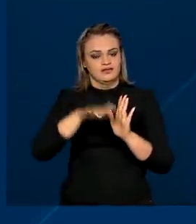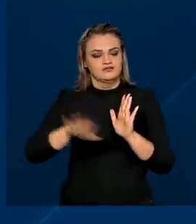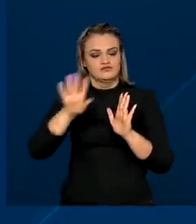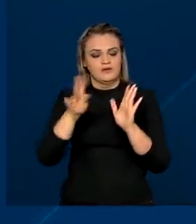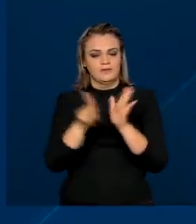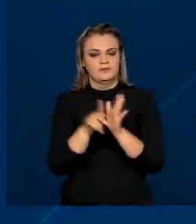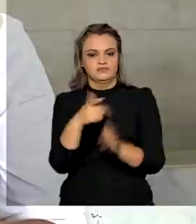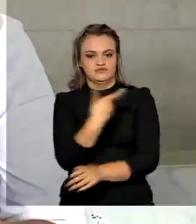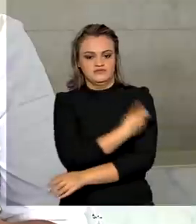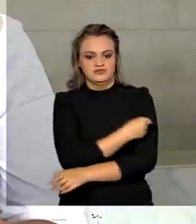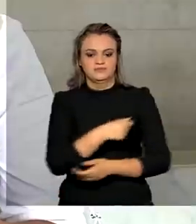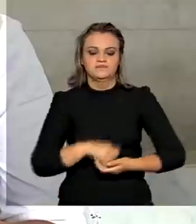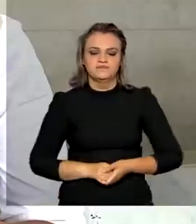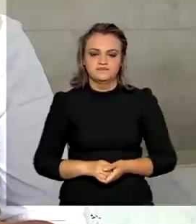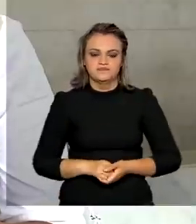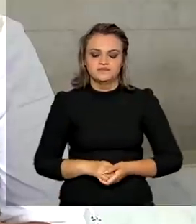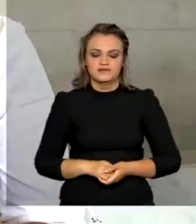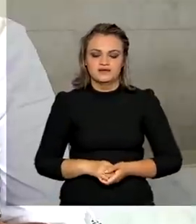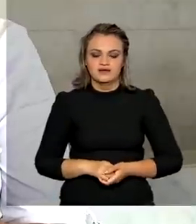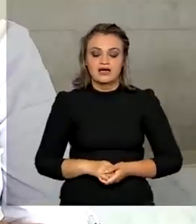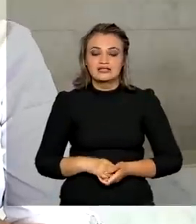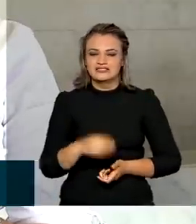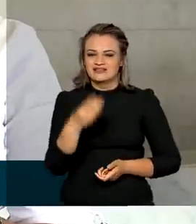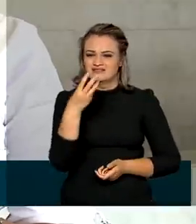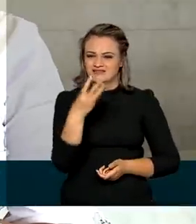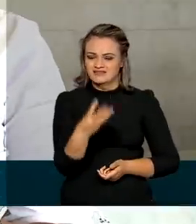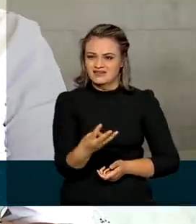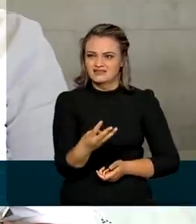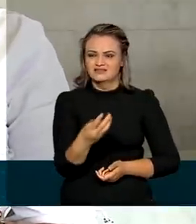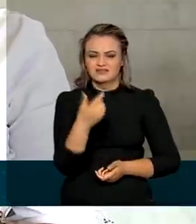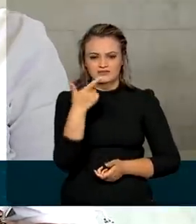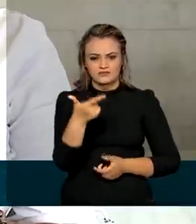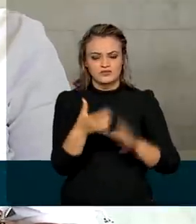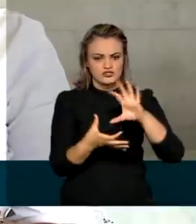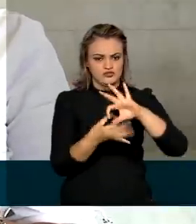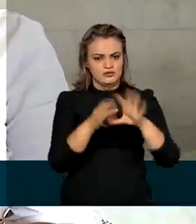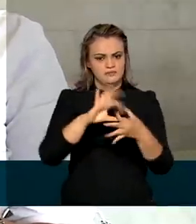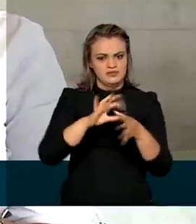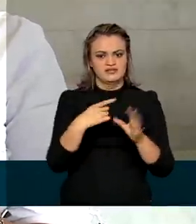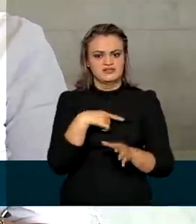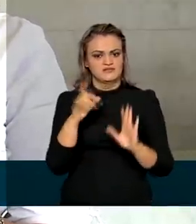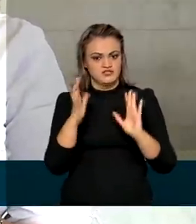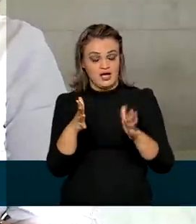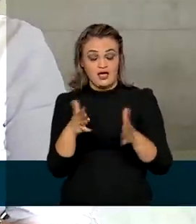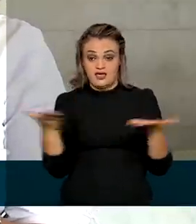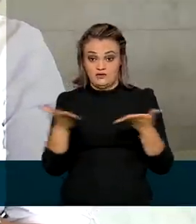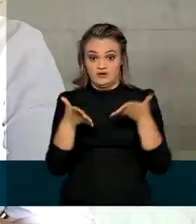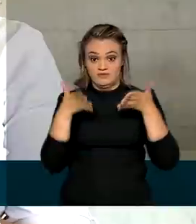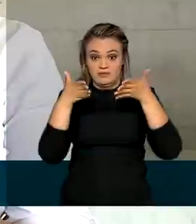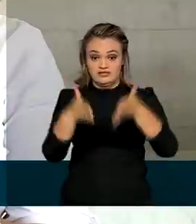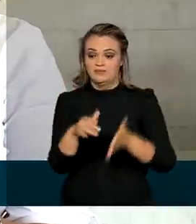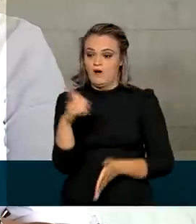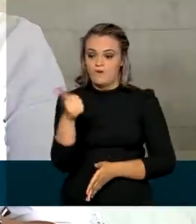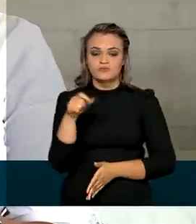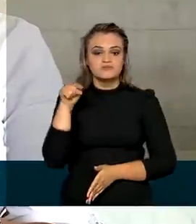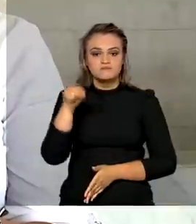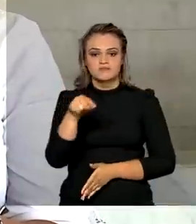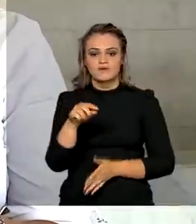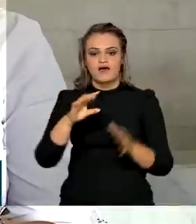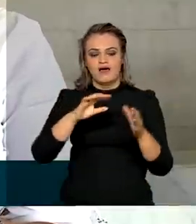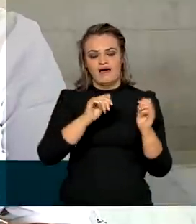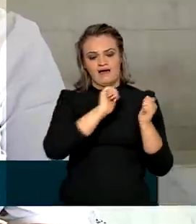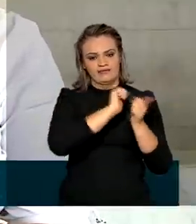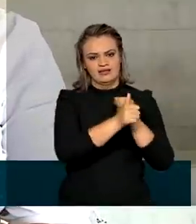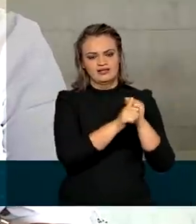de Imunizações. A 32ª Olimpíada da Era Moderna vai contar com a participação de mais de 11 mil atletas de